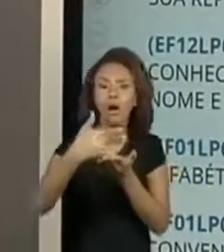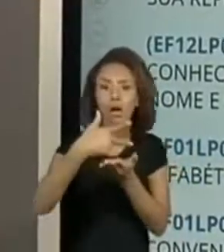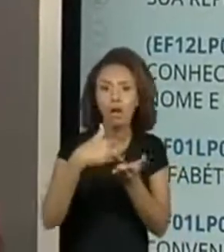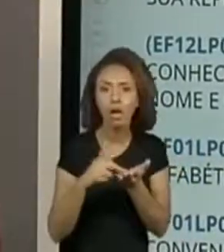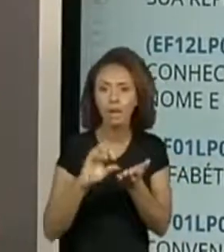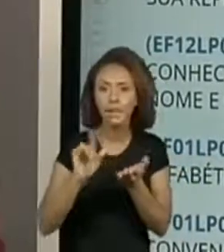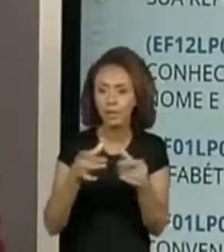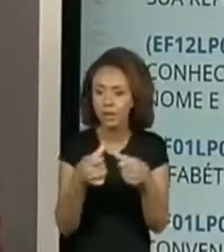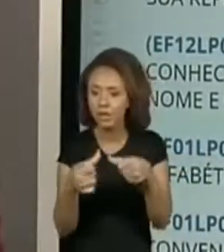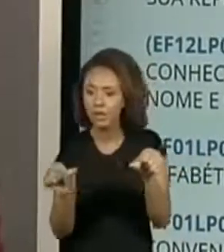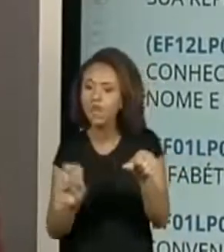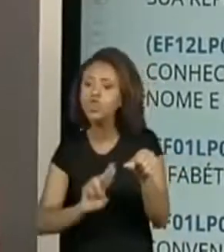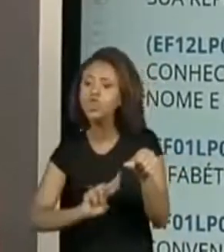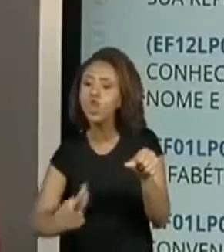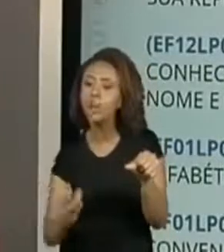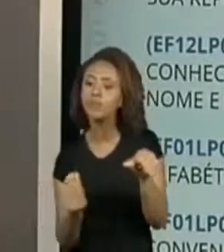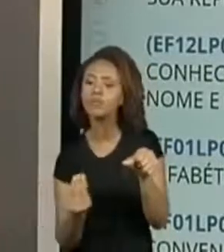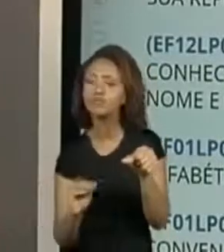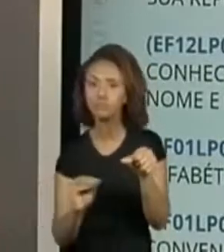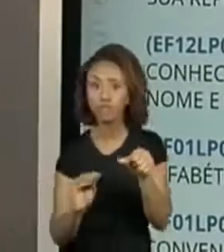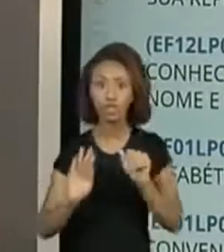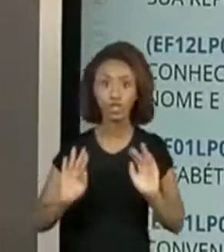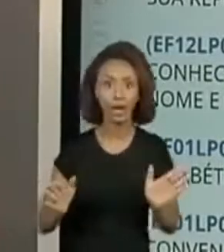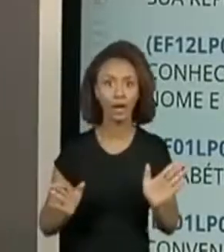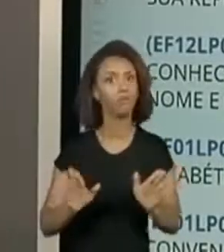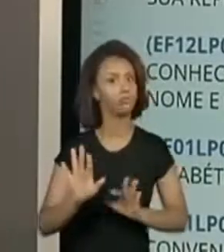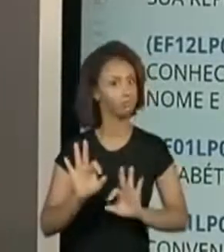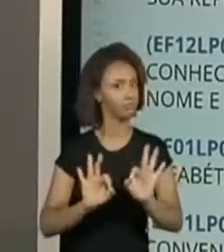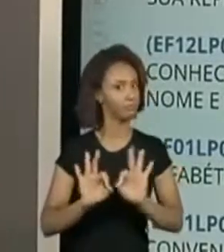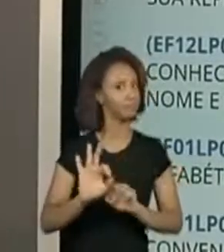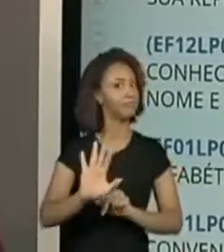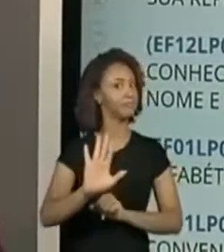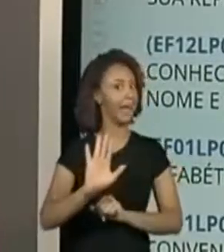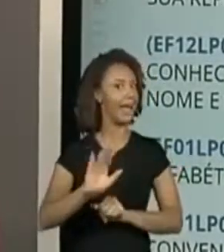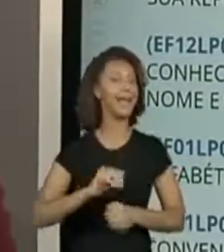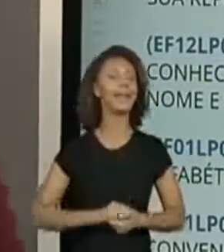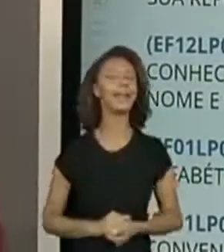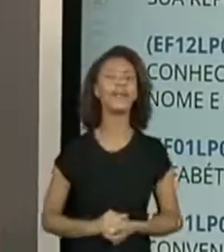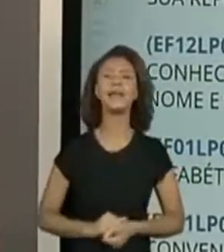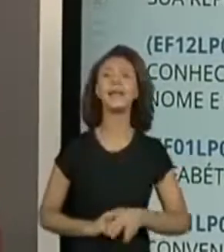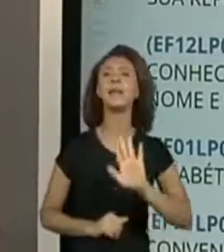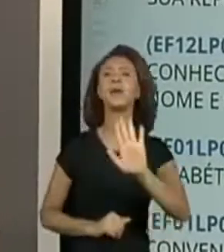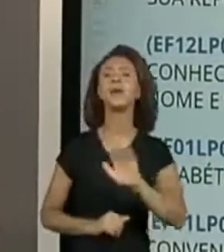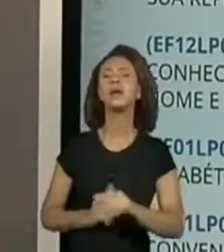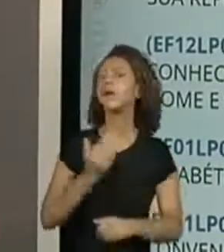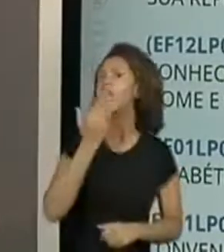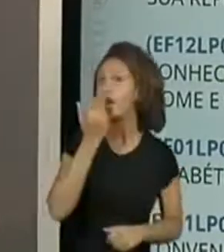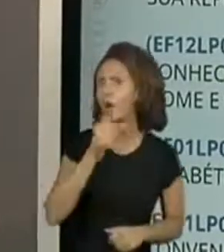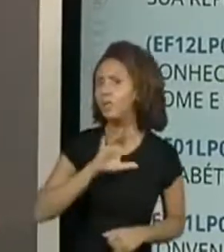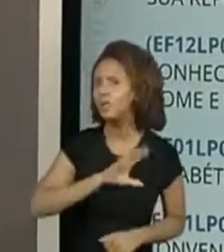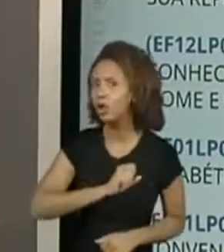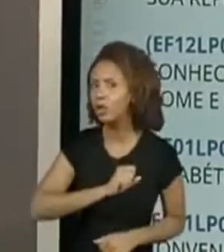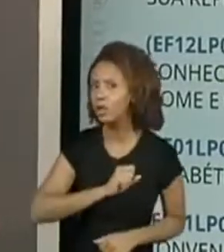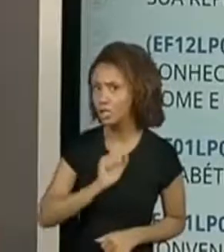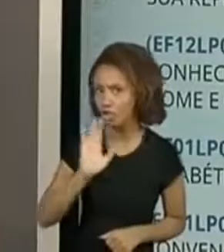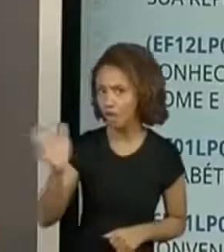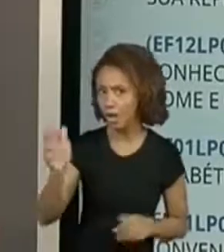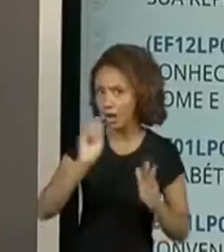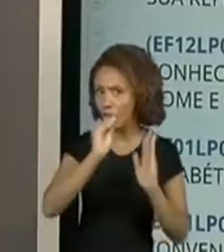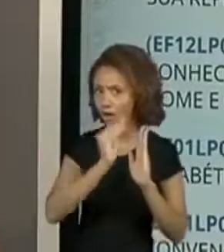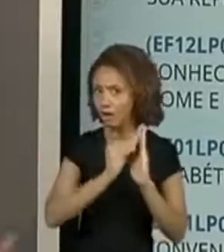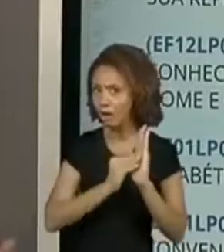colagem e escreveu o nome dele? Já vai se preparando. E da sua comida preferida? Você também já fez?